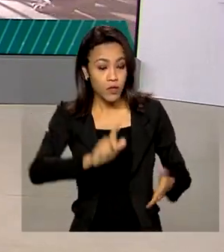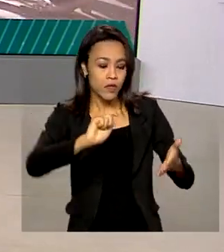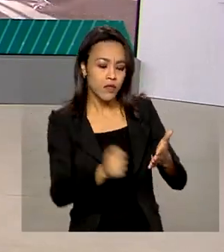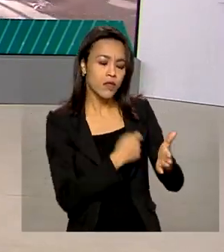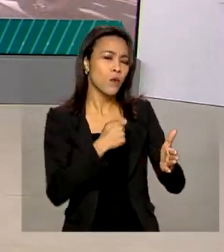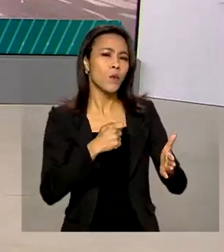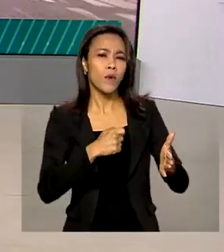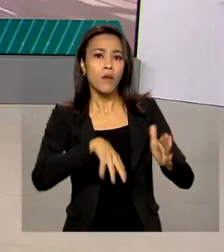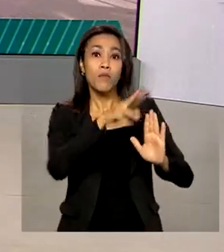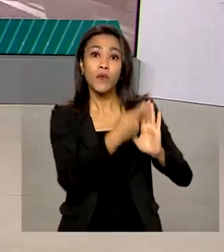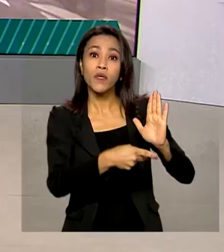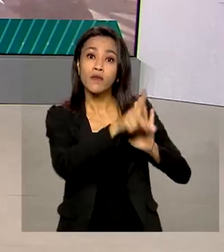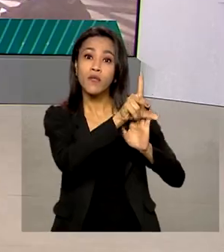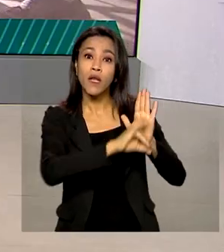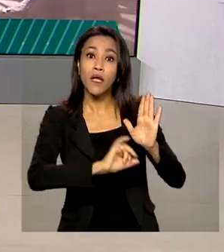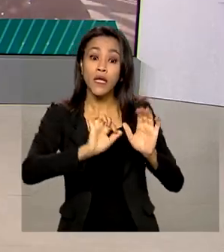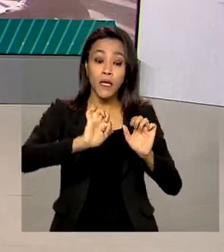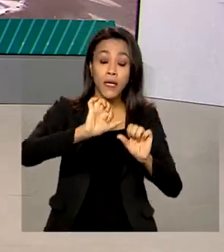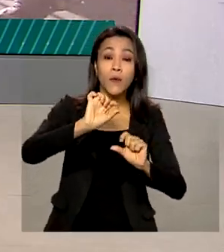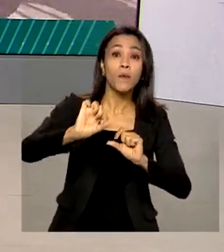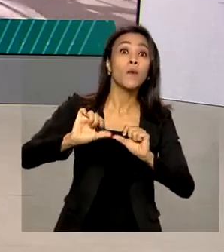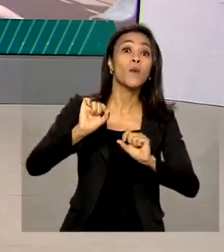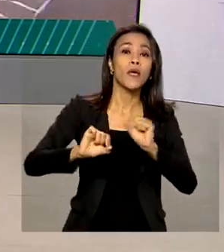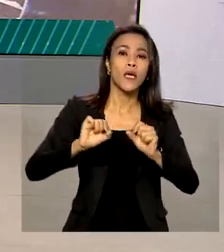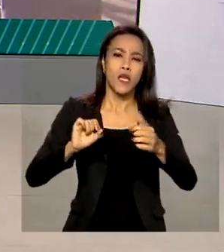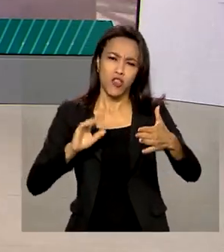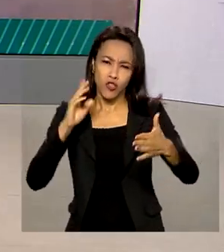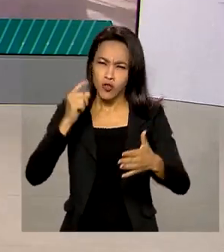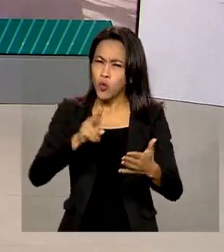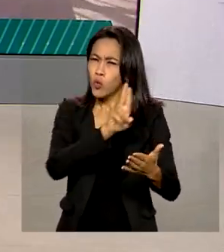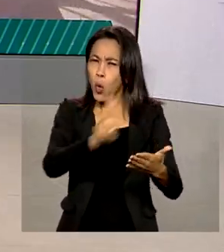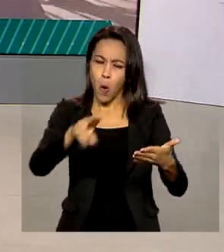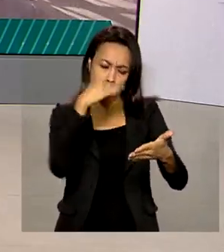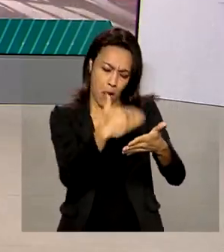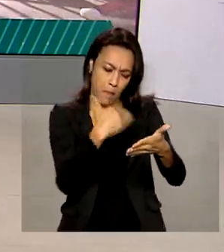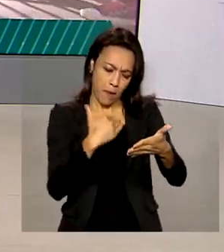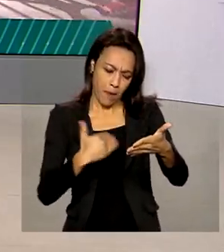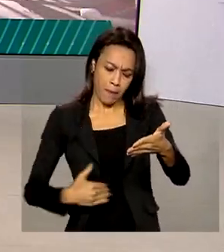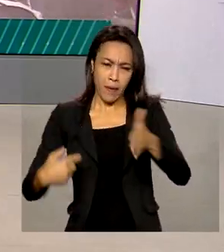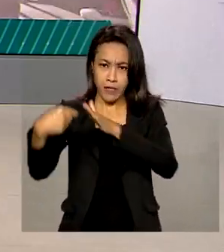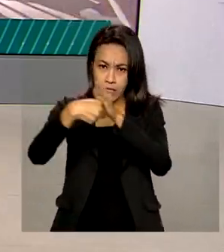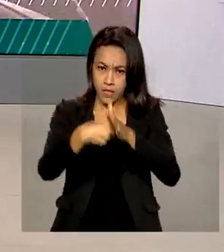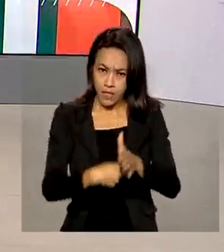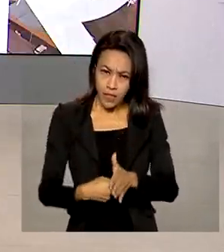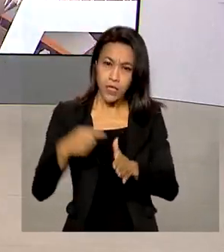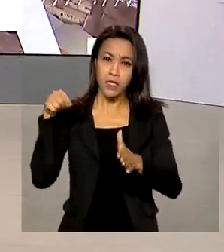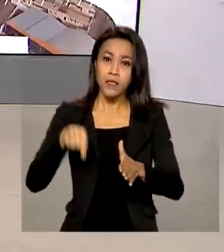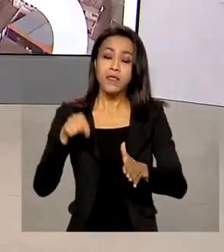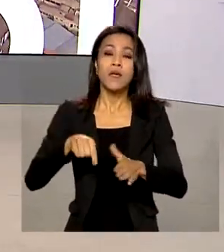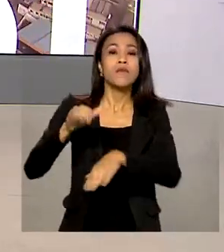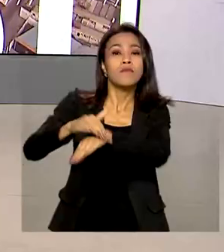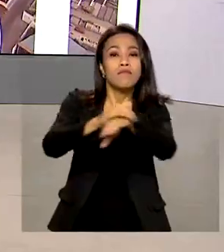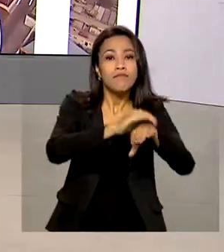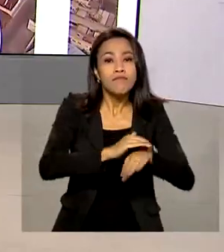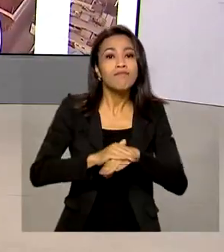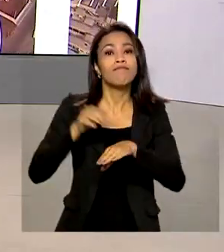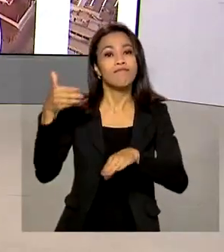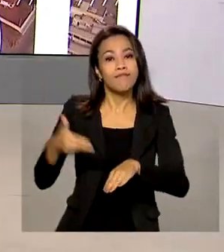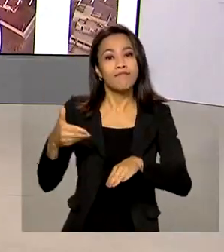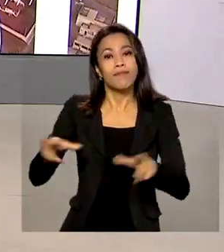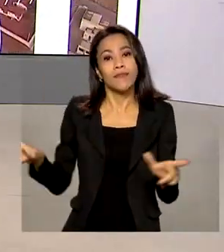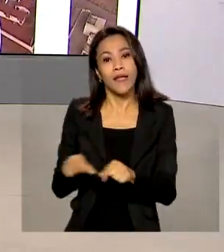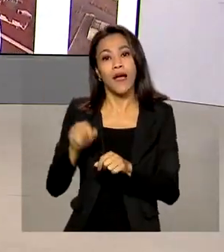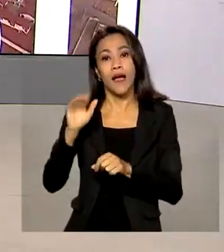o projeto de lei que altera o caráter taxativo do rol de procedimentos da Agência Nacional de Saúde Suplementar.